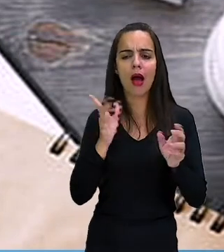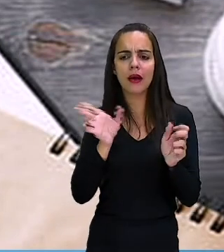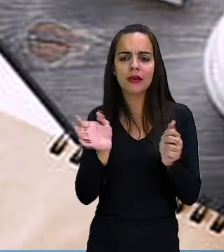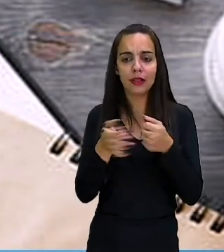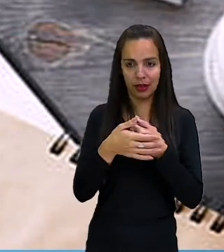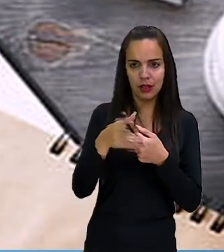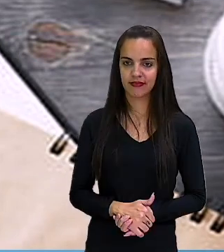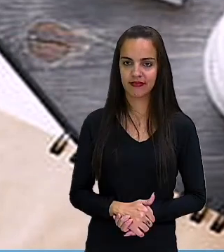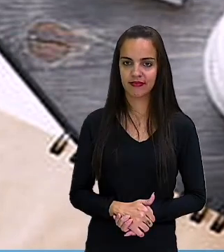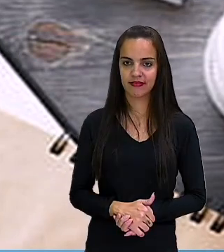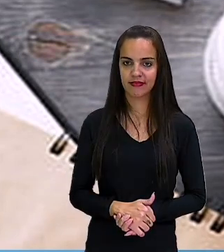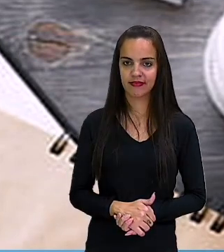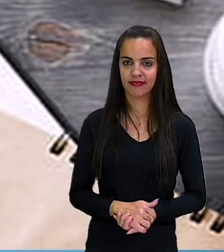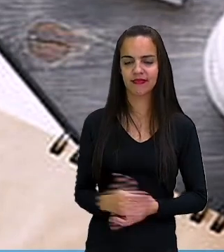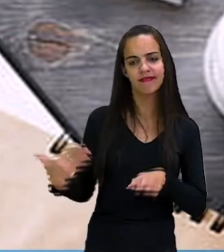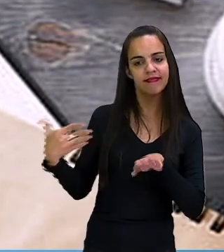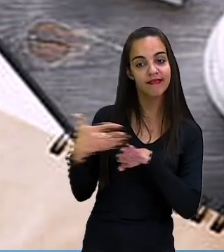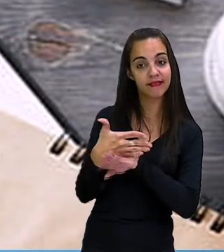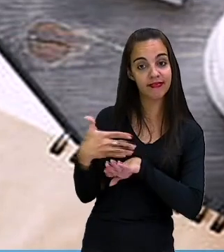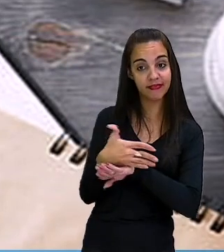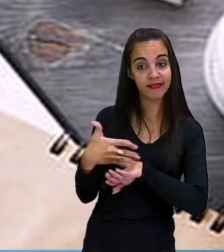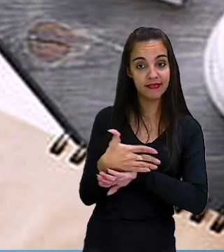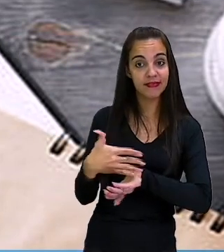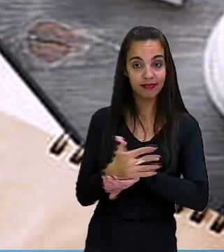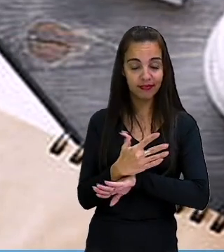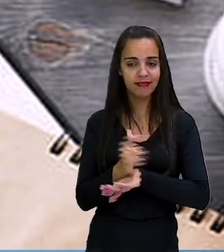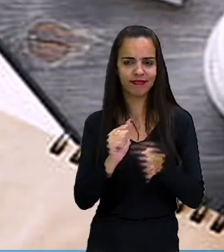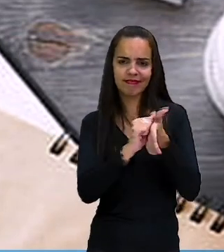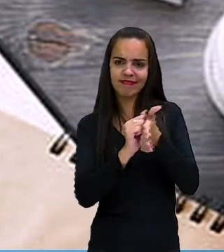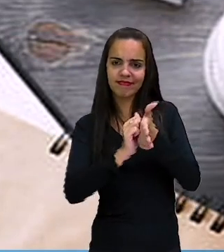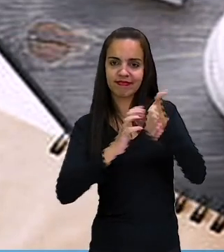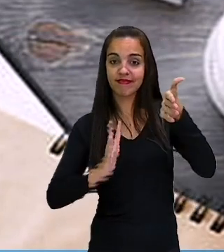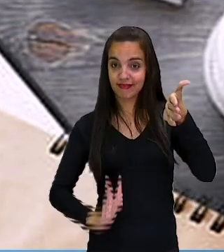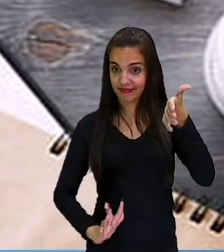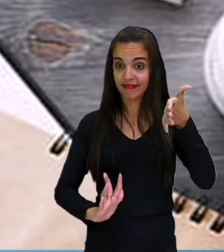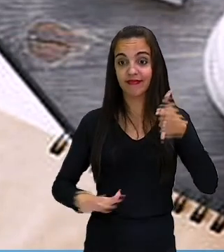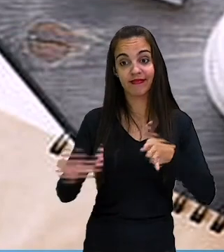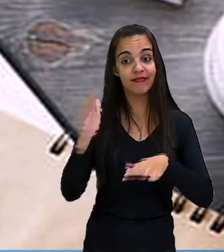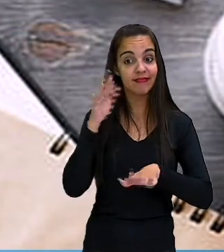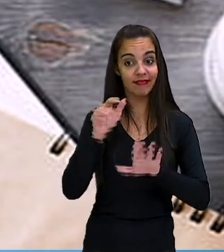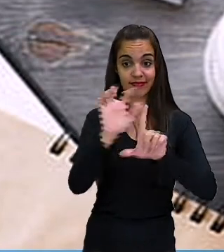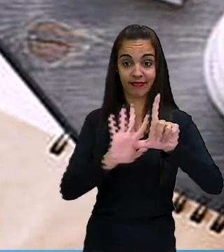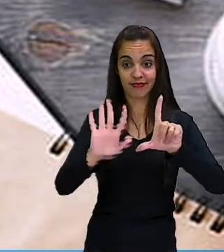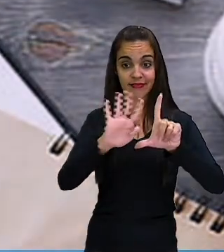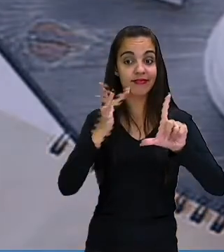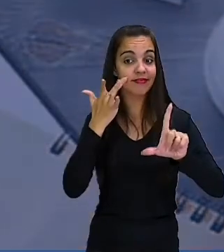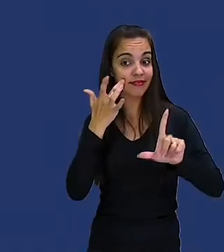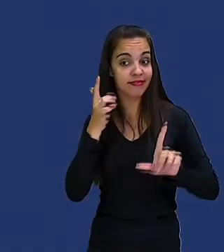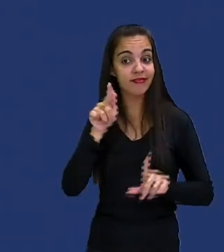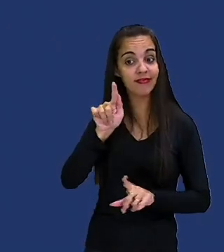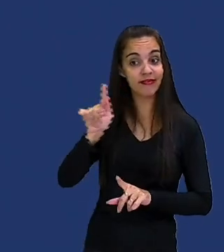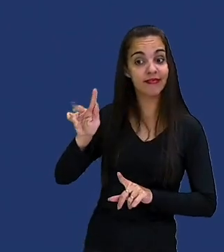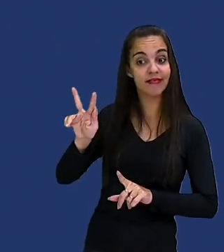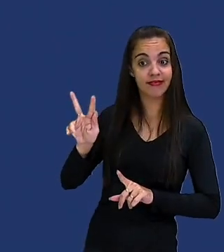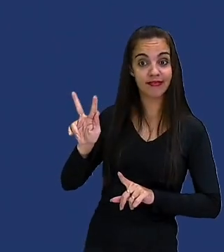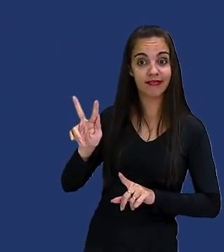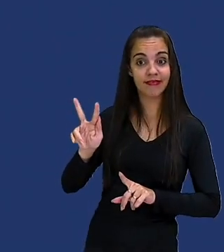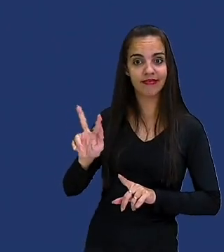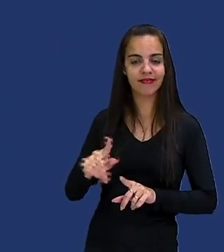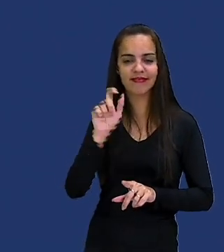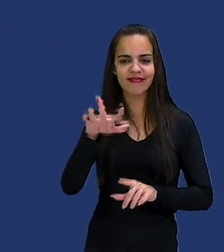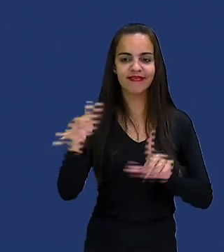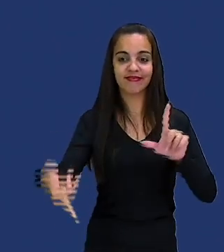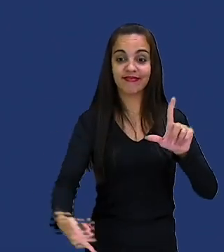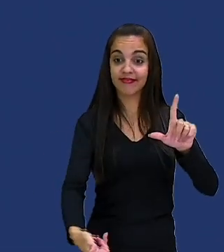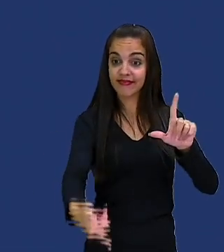modal. Ok? E para acessar nossas atividades na plataforma SmetGV, aponte a câmera do